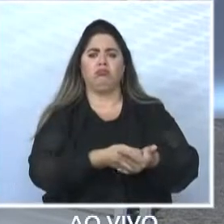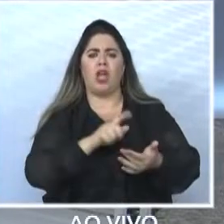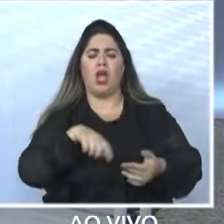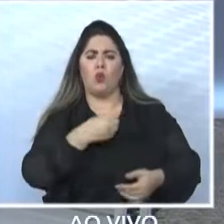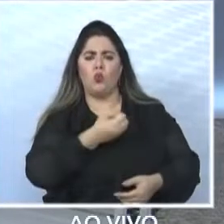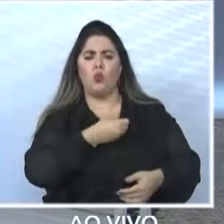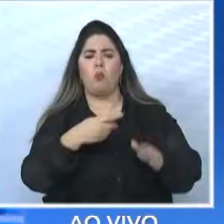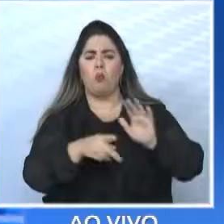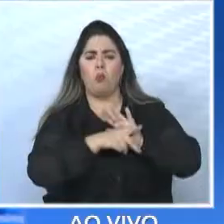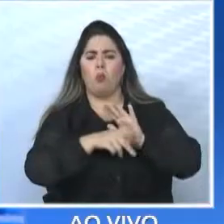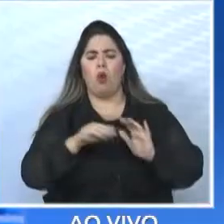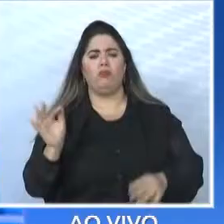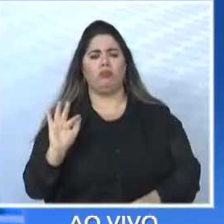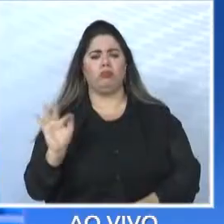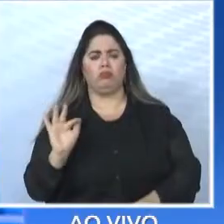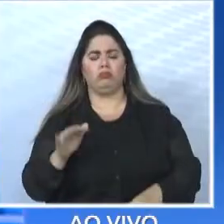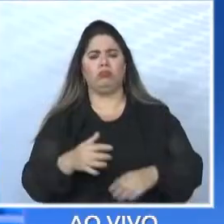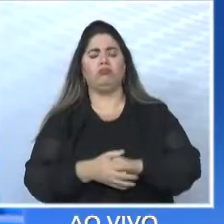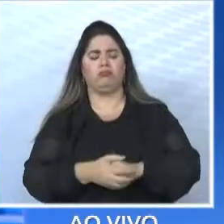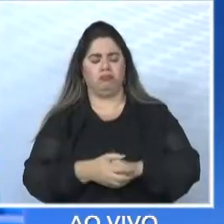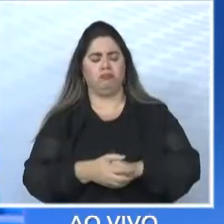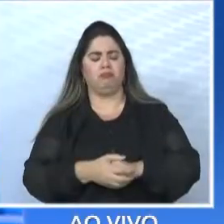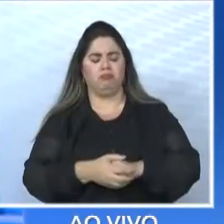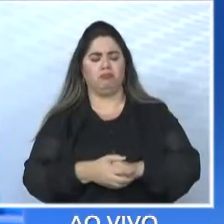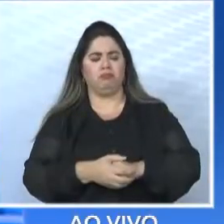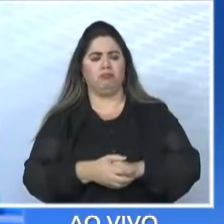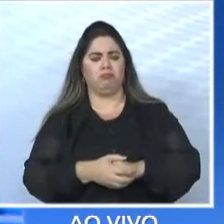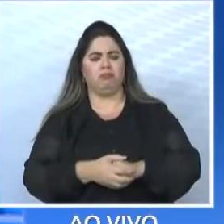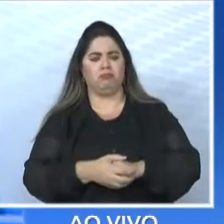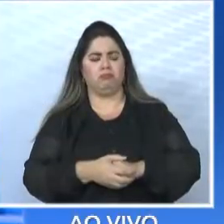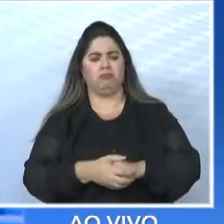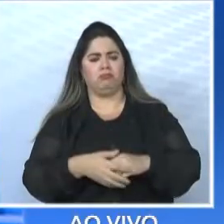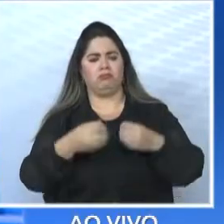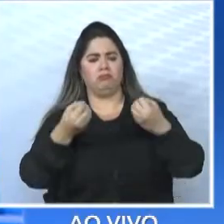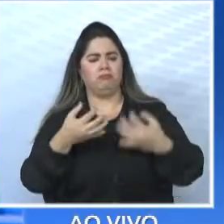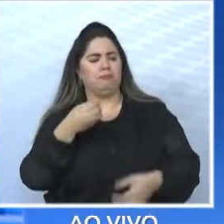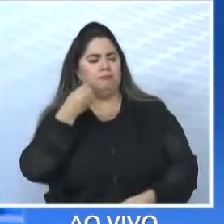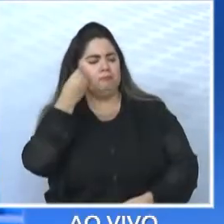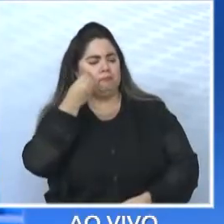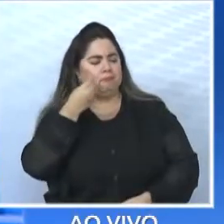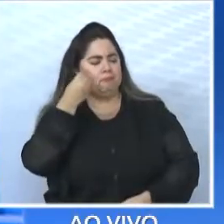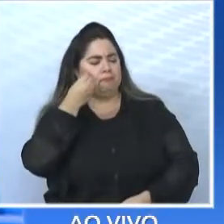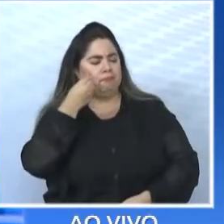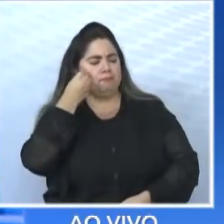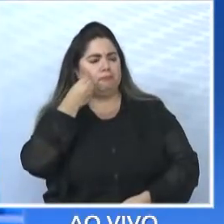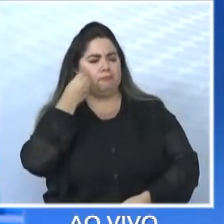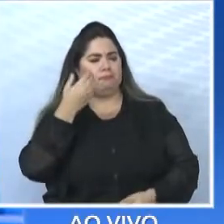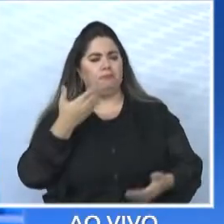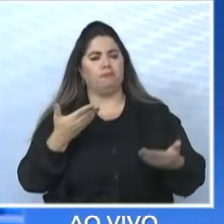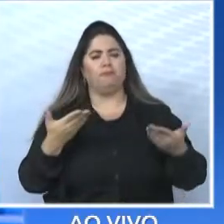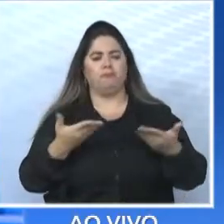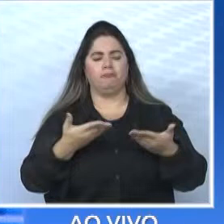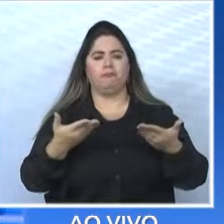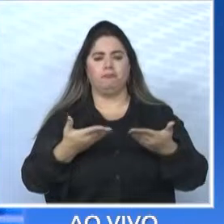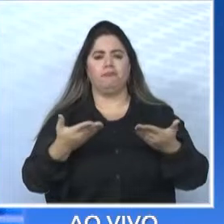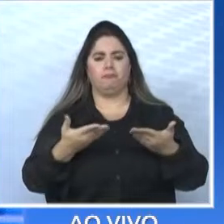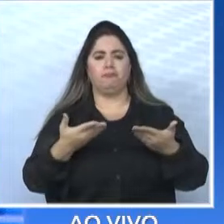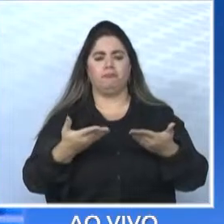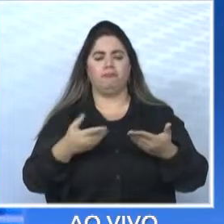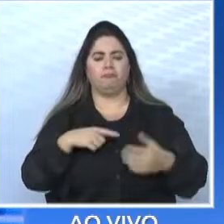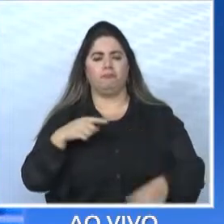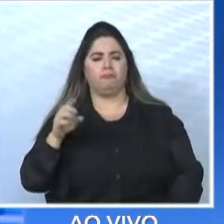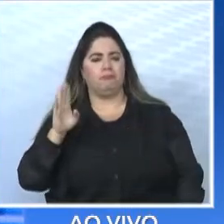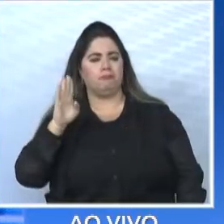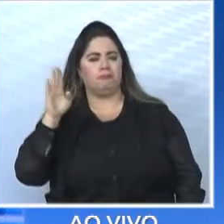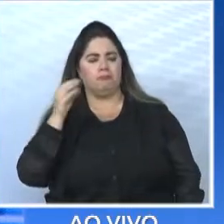Franca? Tiago, quando a gente fala de experiência, e hoje nós estamos discutindo um candidato com experiência e outro